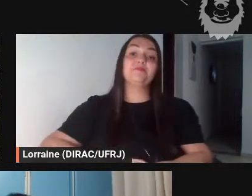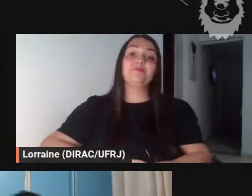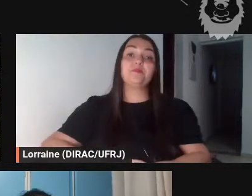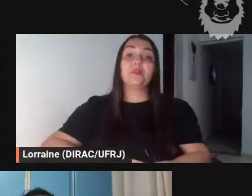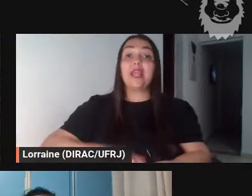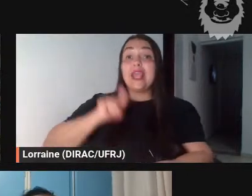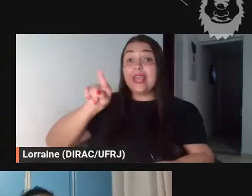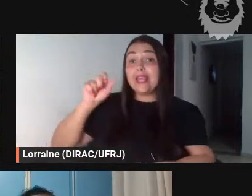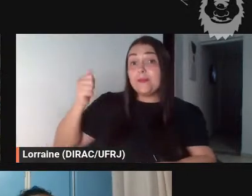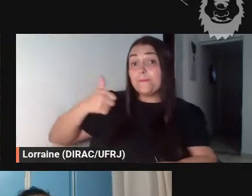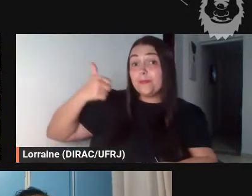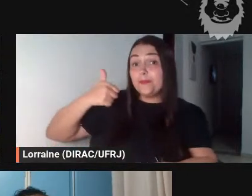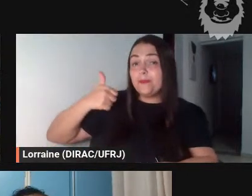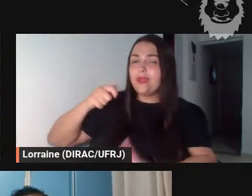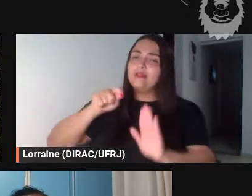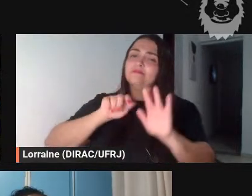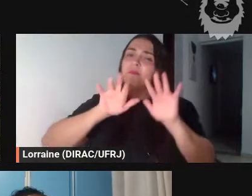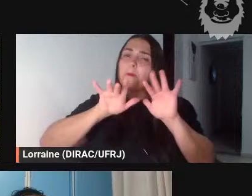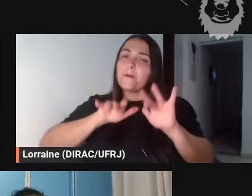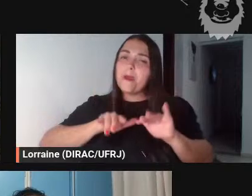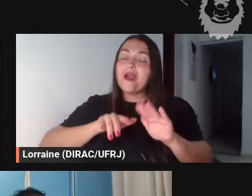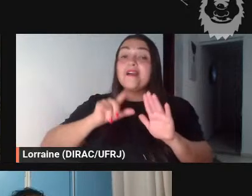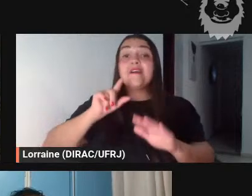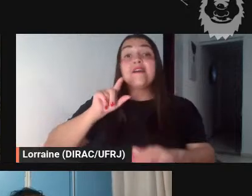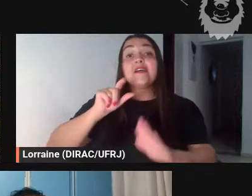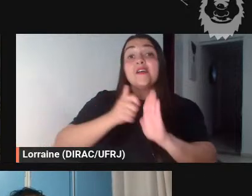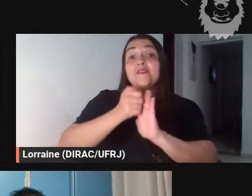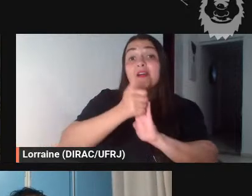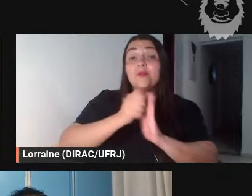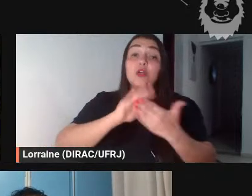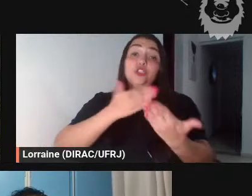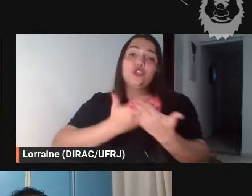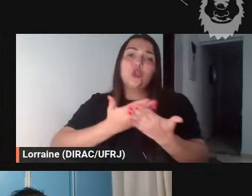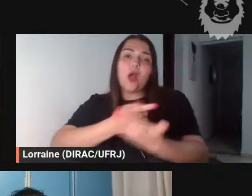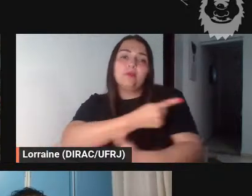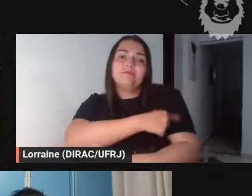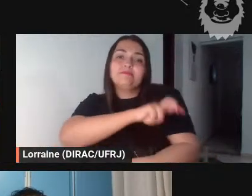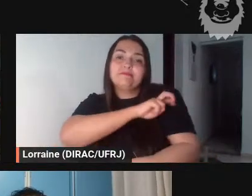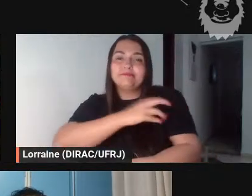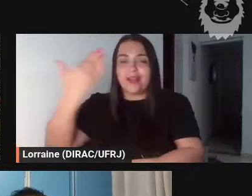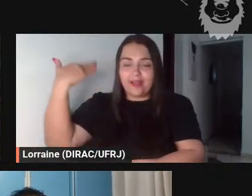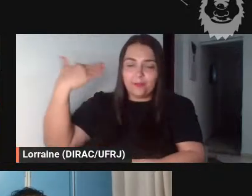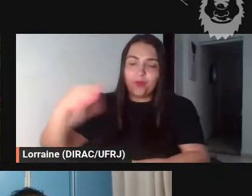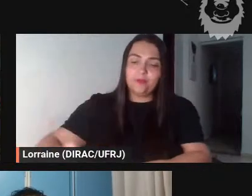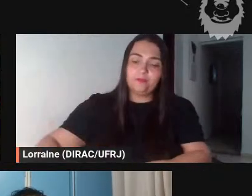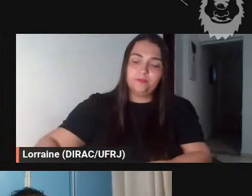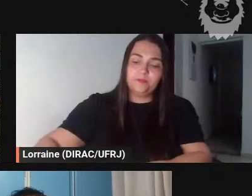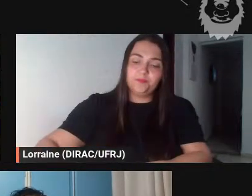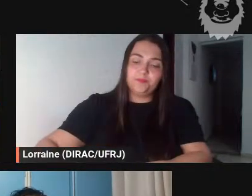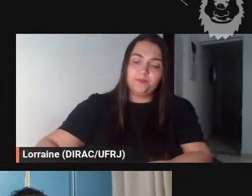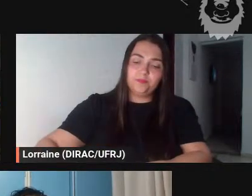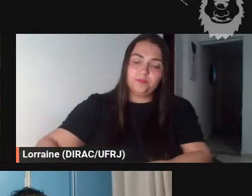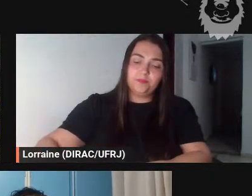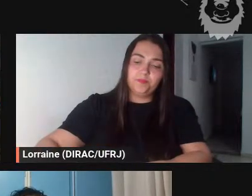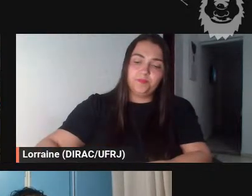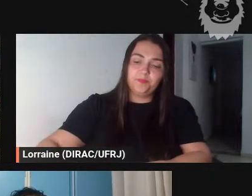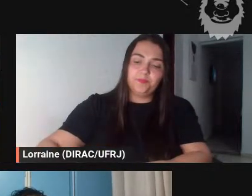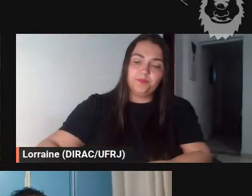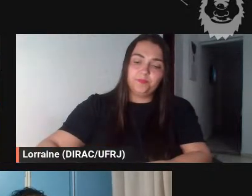primeiras coletâneas de fábulas para as escolas primárias da época que é o tal do